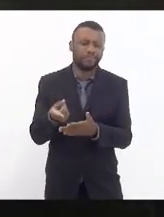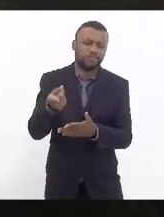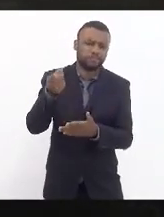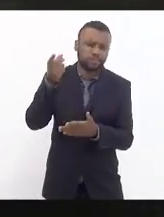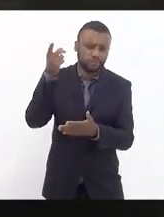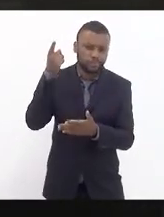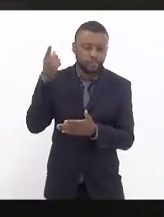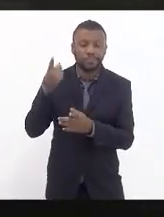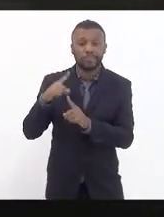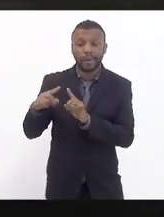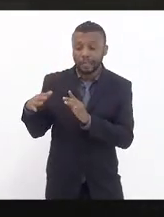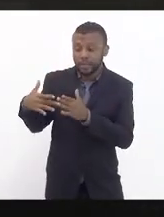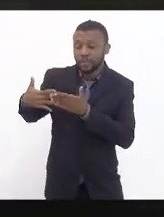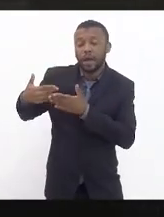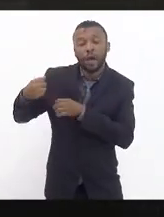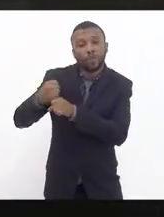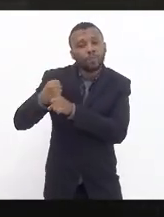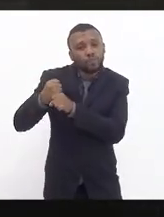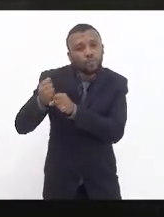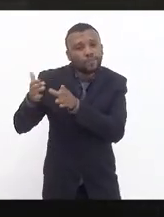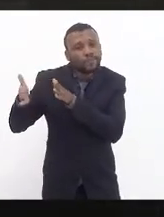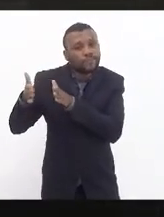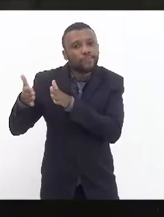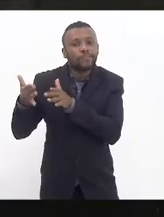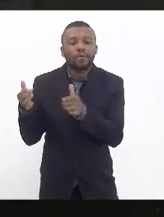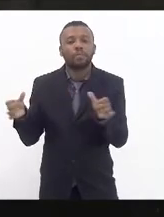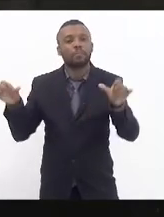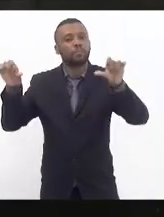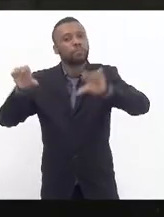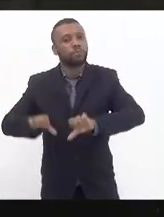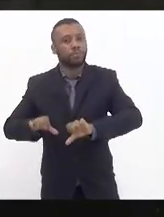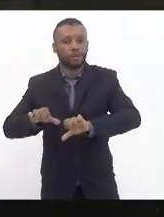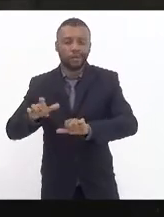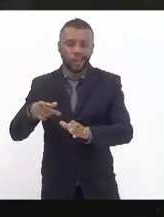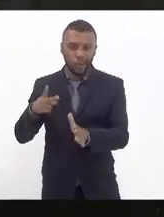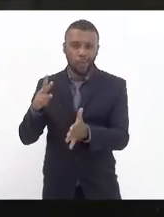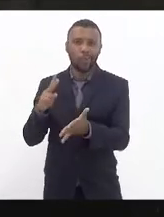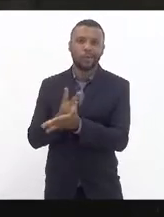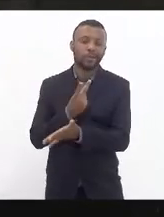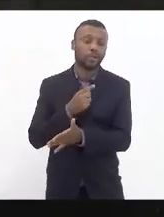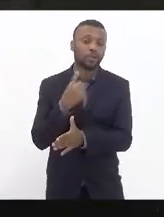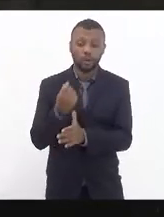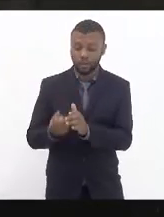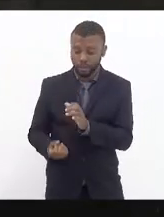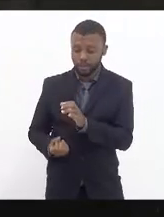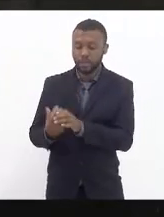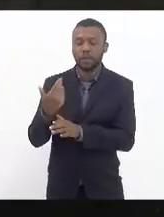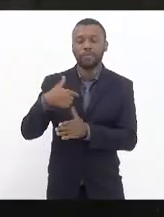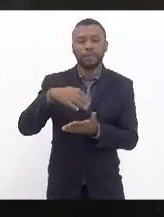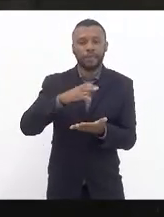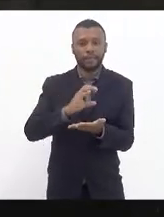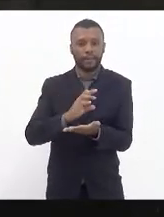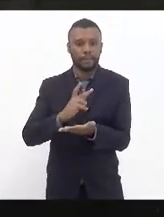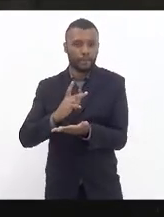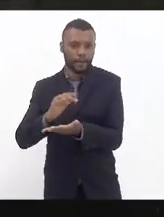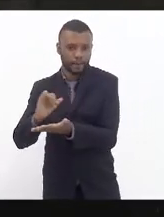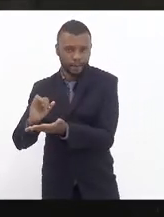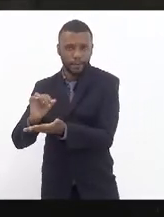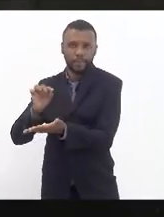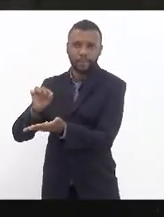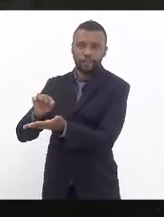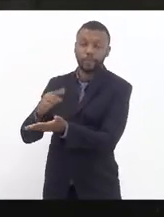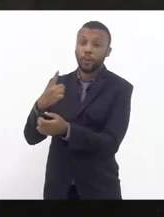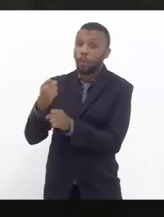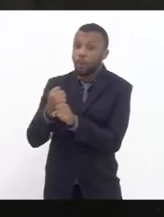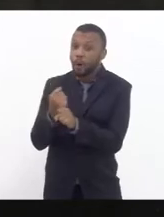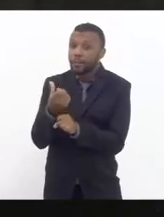Mas vem se agravando nos últimos anos que combinou nessa Comissão Parlamentar de Inquérito que eu demorei aqui nessa casa um